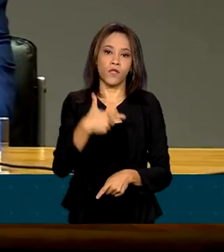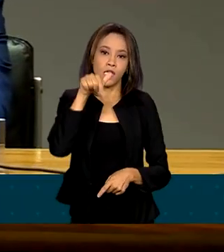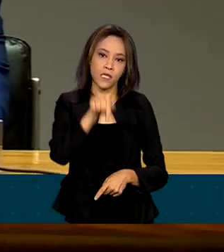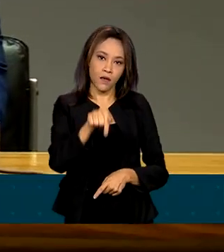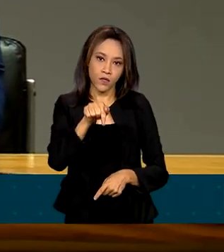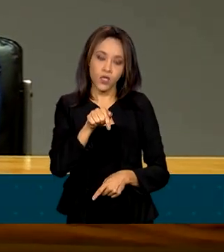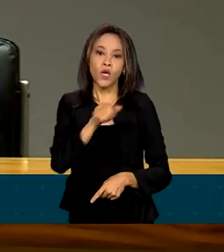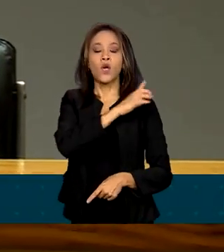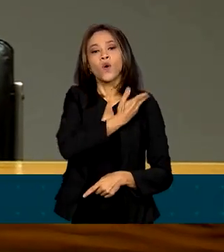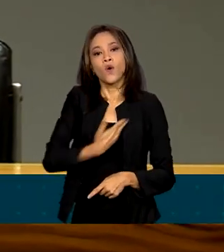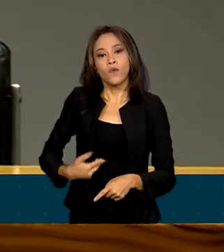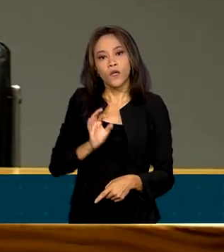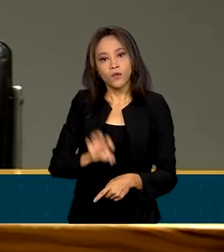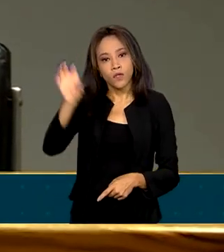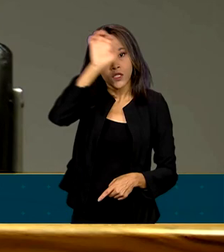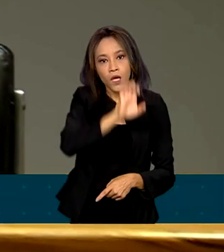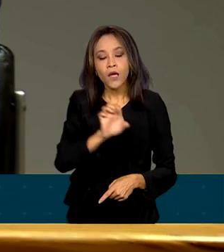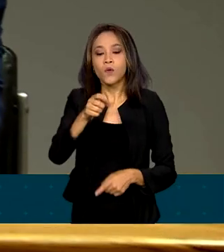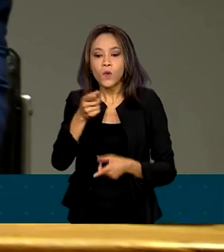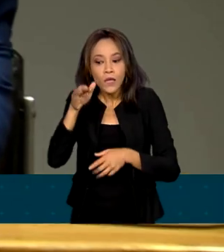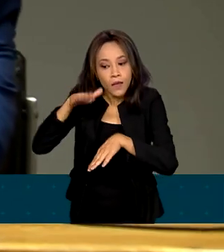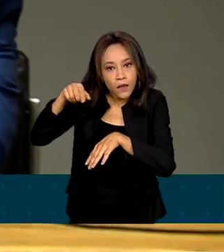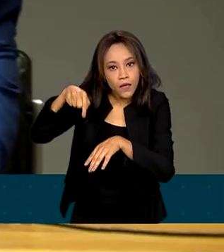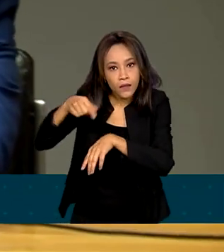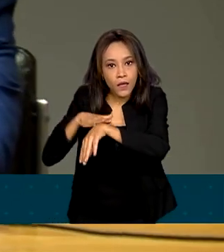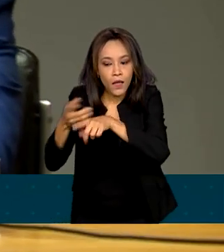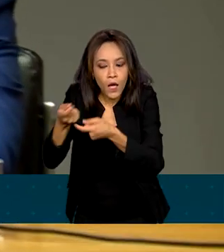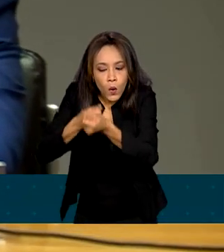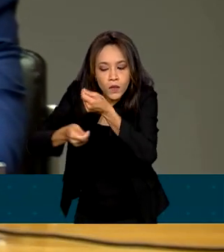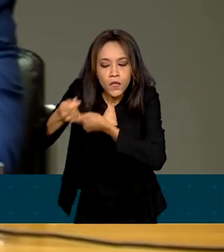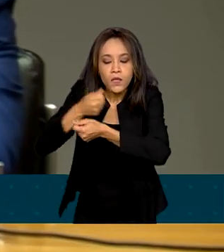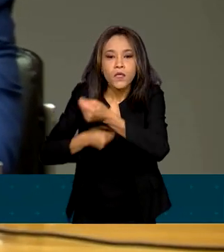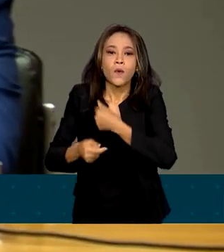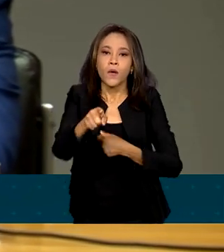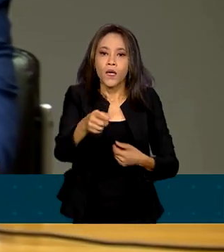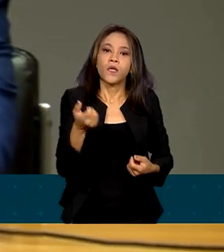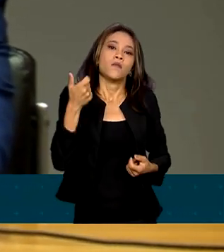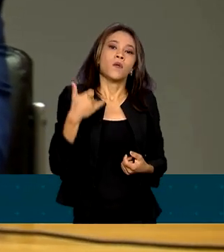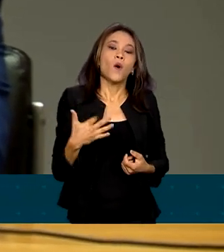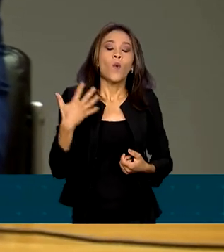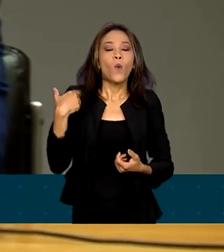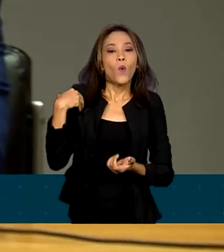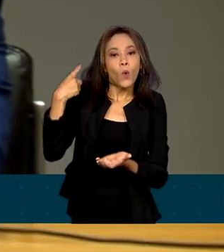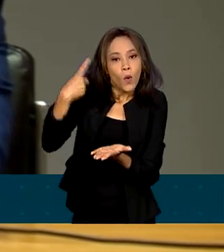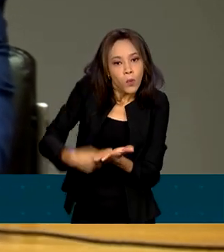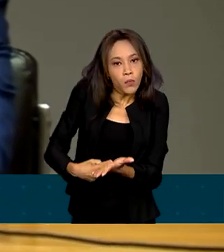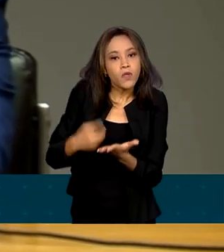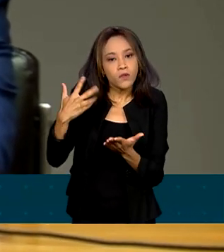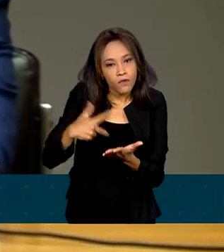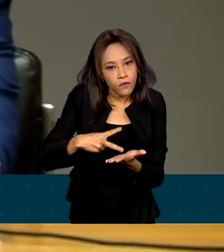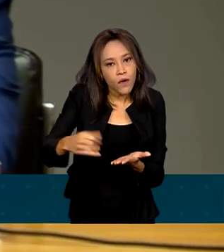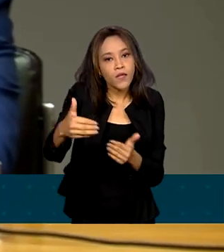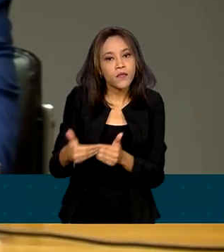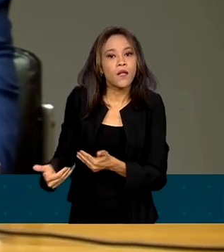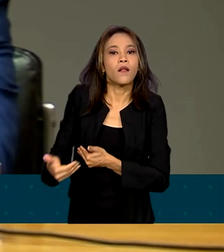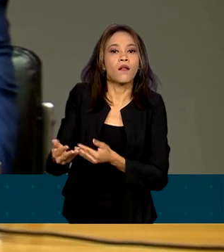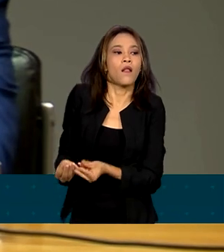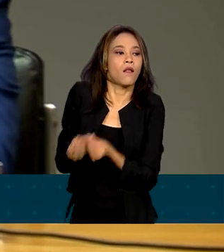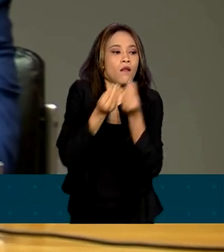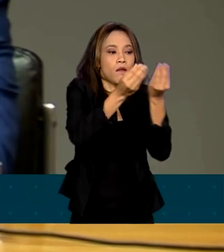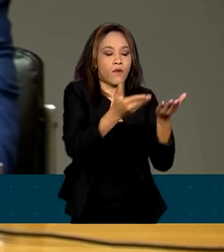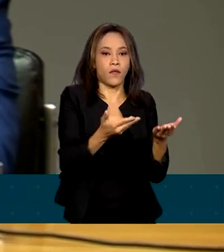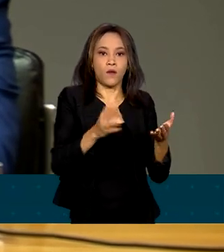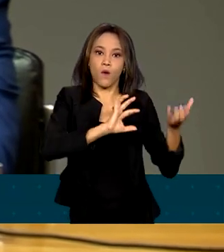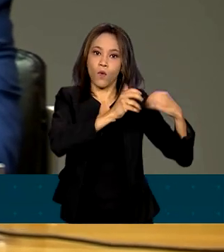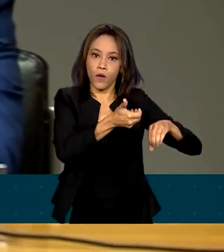negociações, informou que, além do presidente Luiz Inácio Lula da Silva, o acordo ainda será levado ao Congresso Nacional e